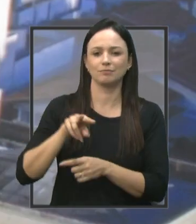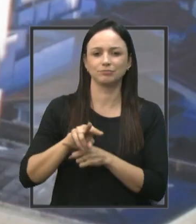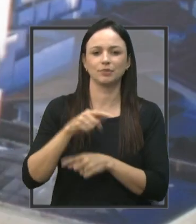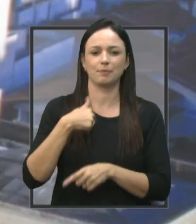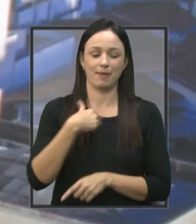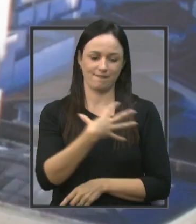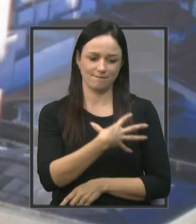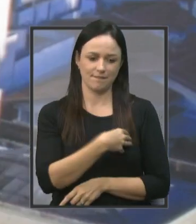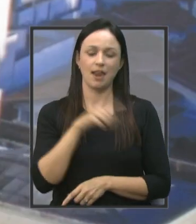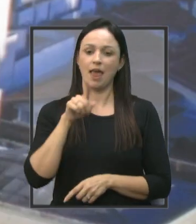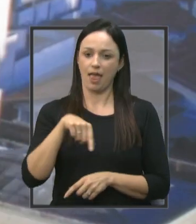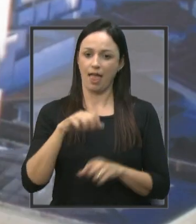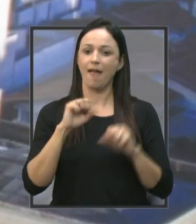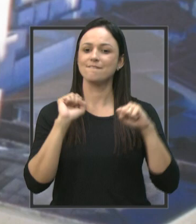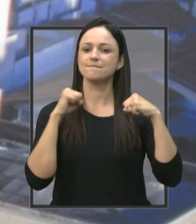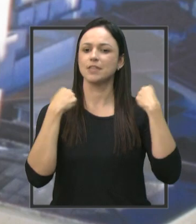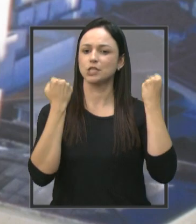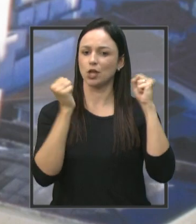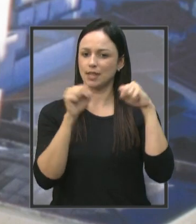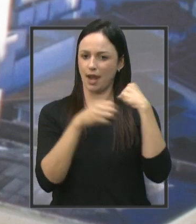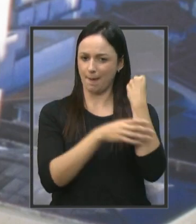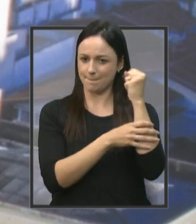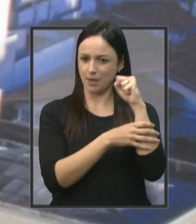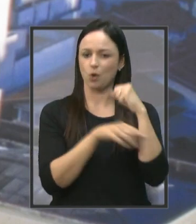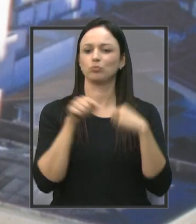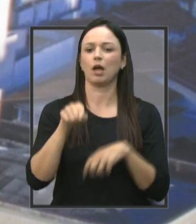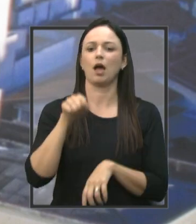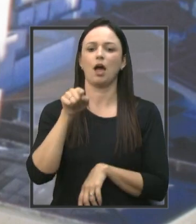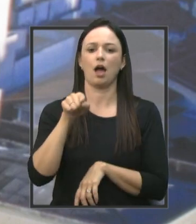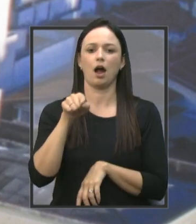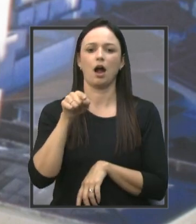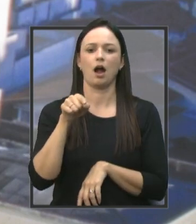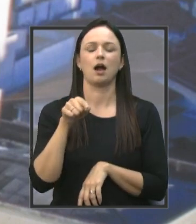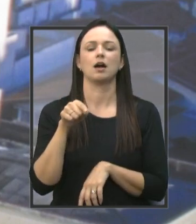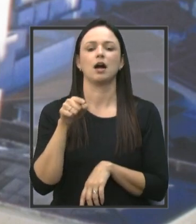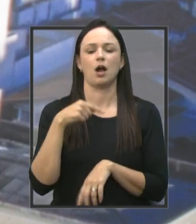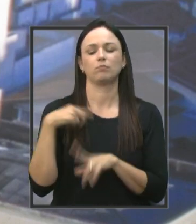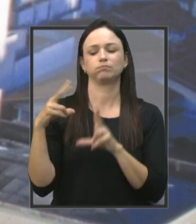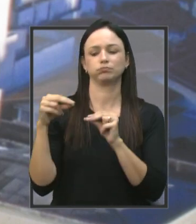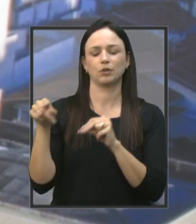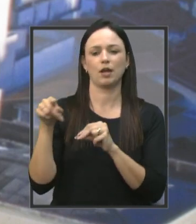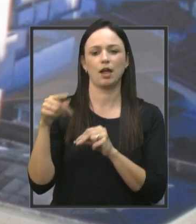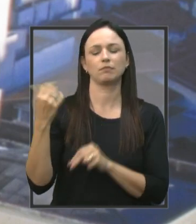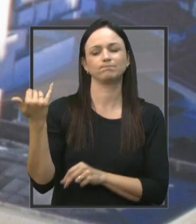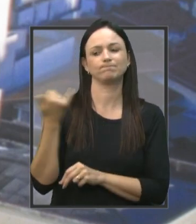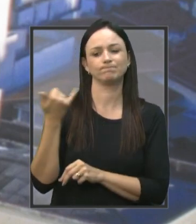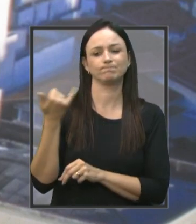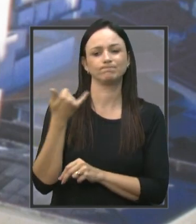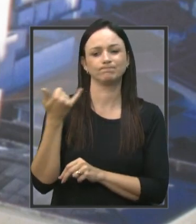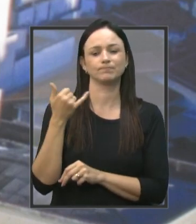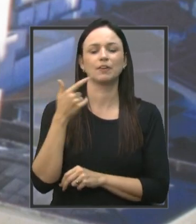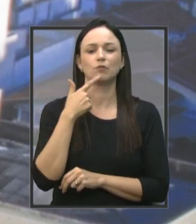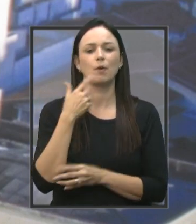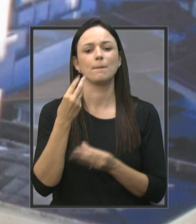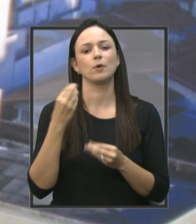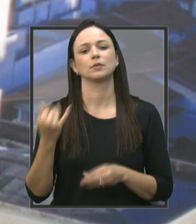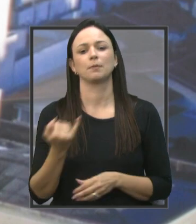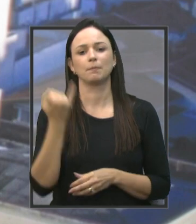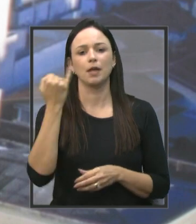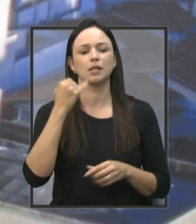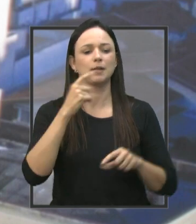fisioterapeuta, e ela estava conversando com ela, ela me informava o quanto é importante